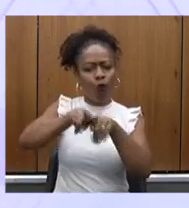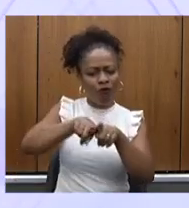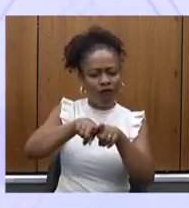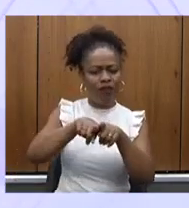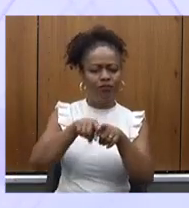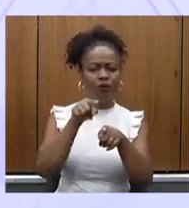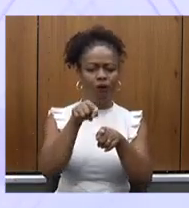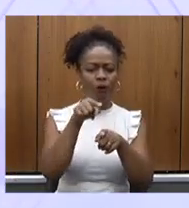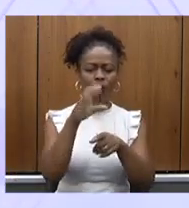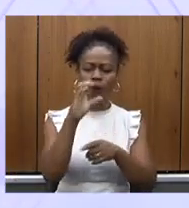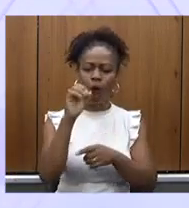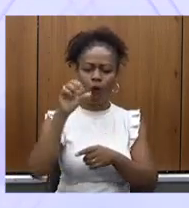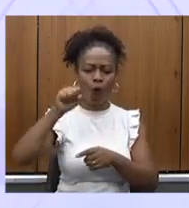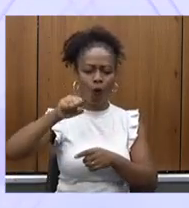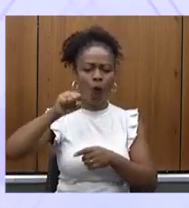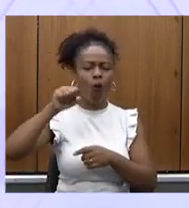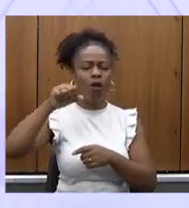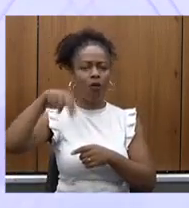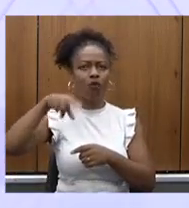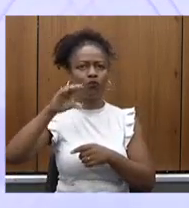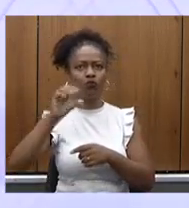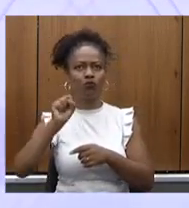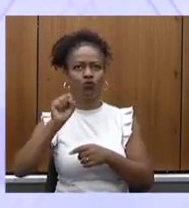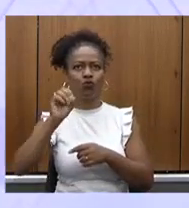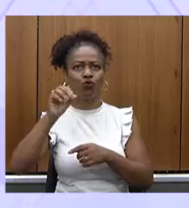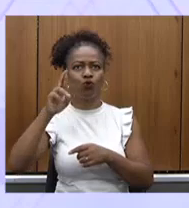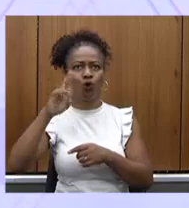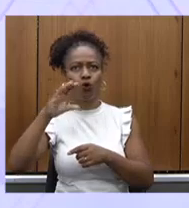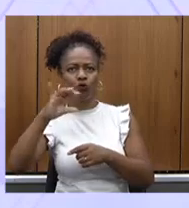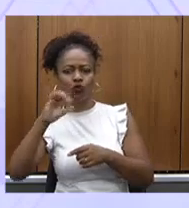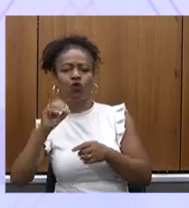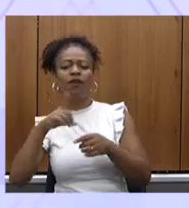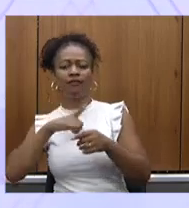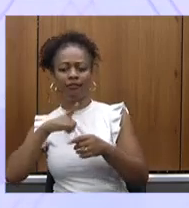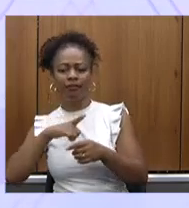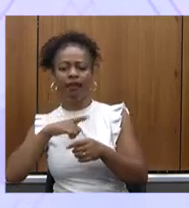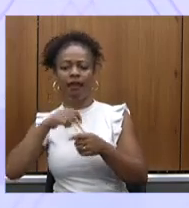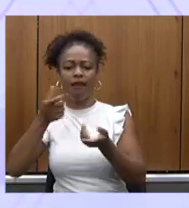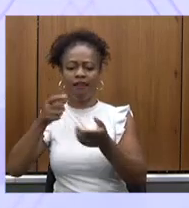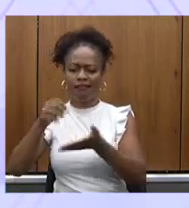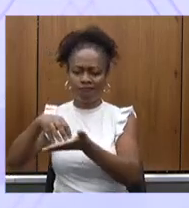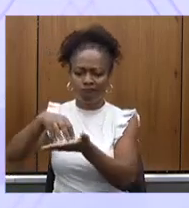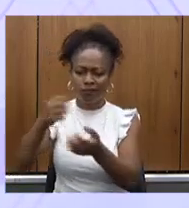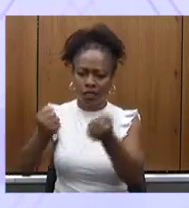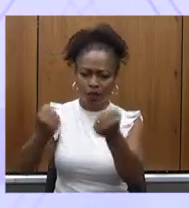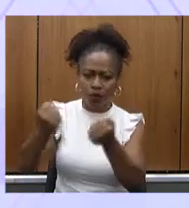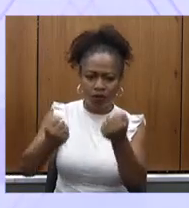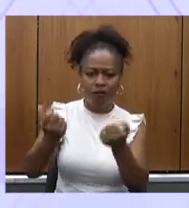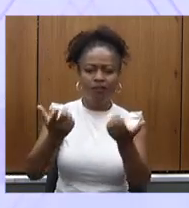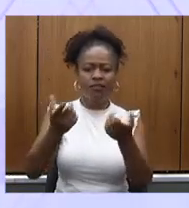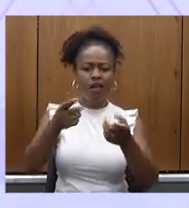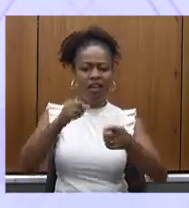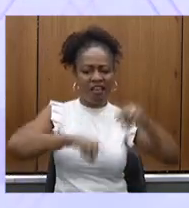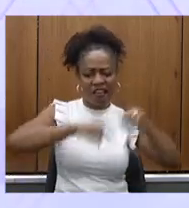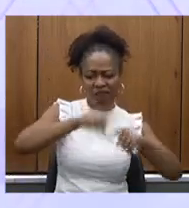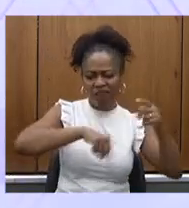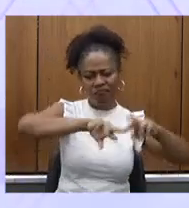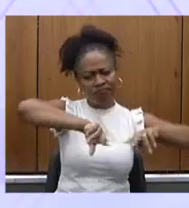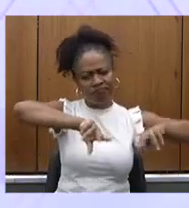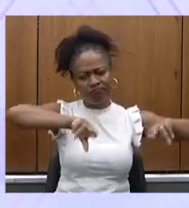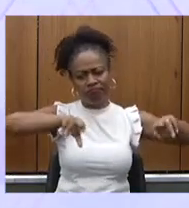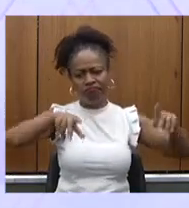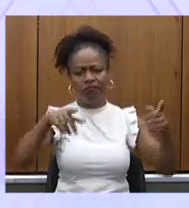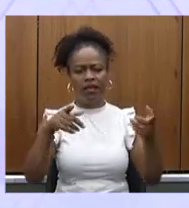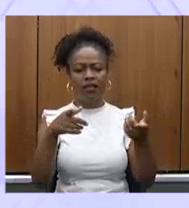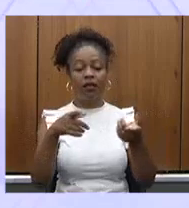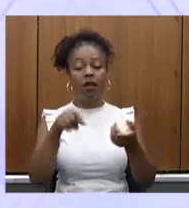eles vão adquirir ambulâncias, equipamentos, vão montar as bases para as ambulâncias